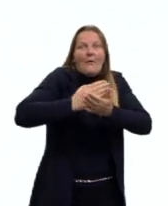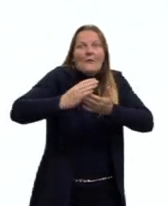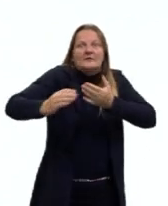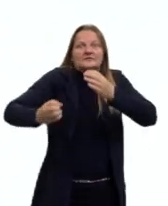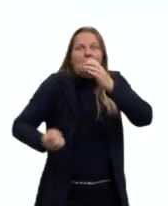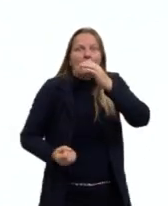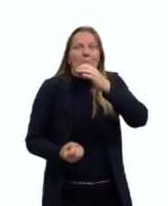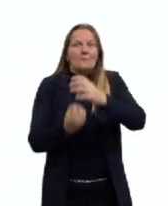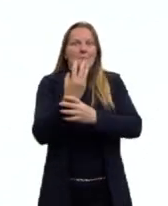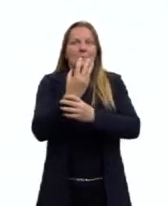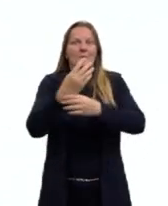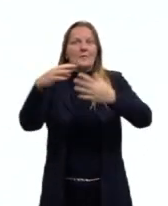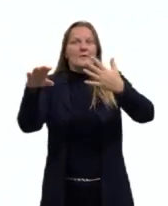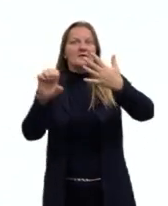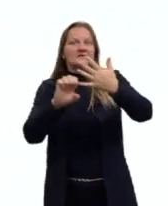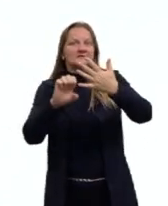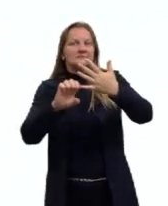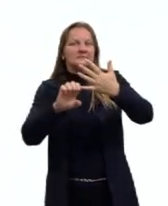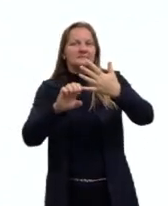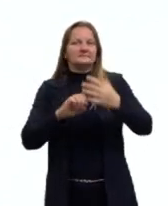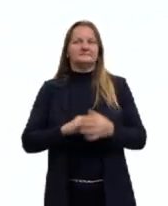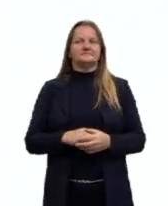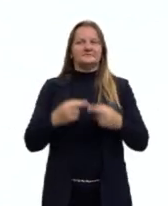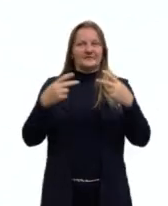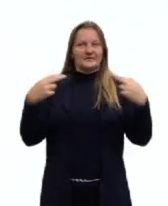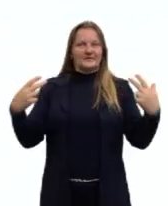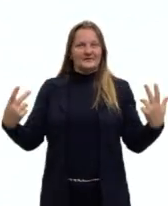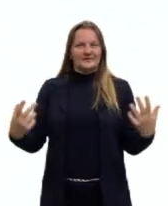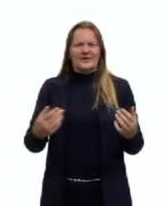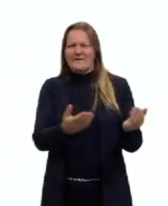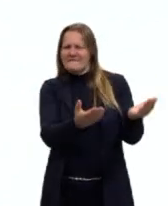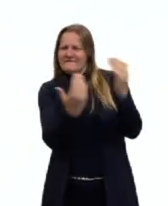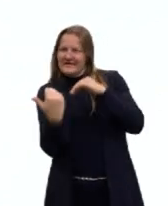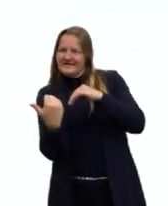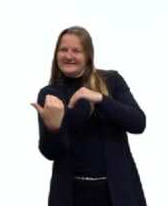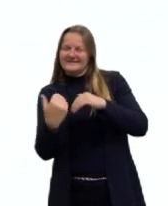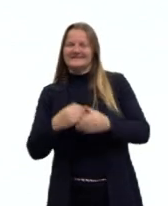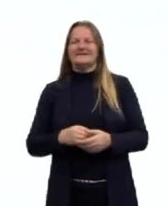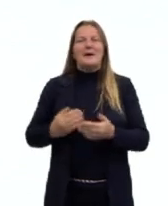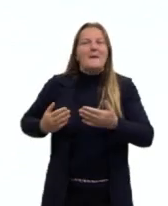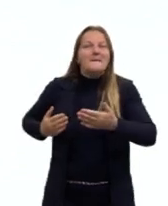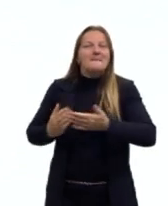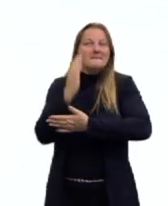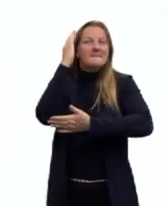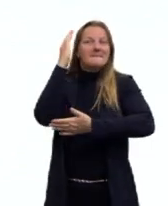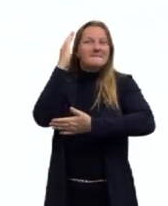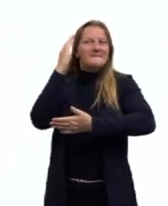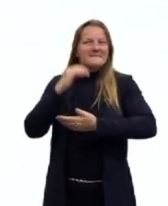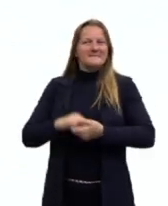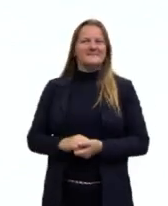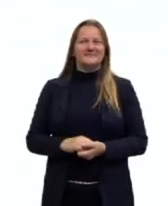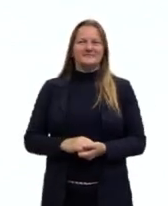origem das espécies. Simbora então, pessoal, partiu passar, hein?